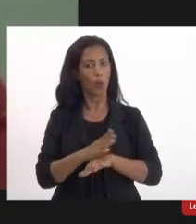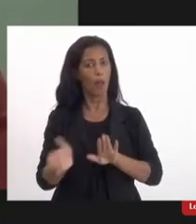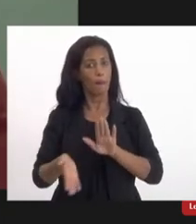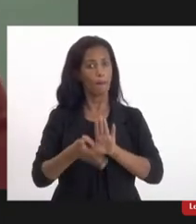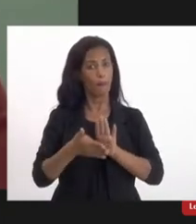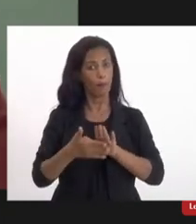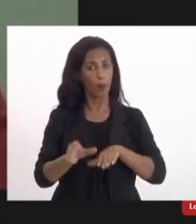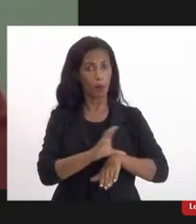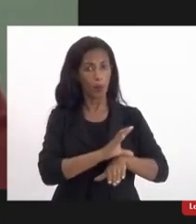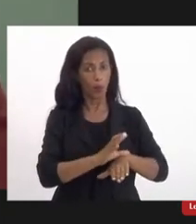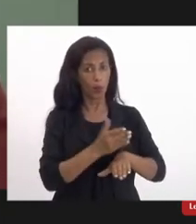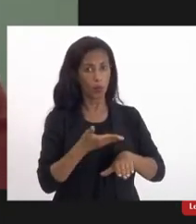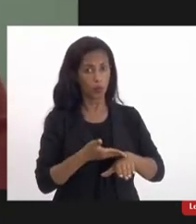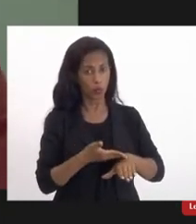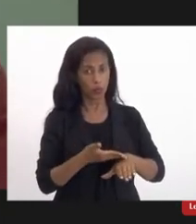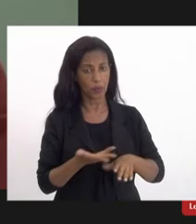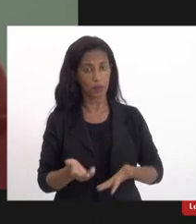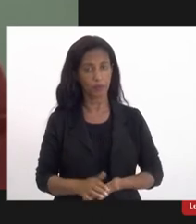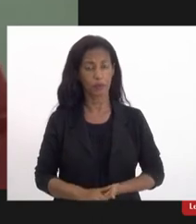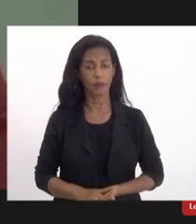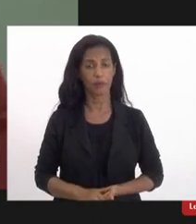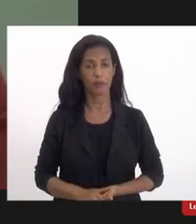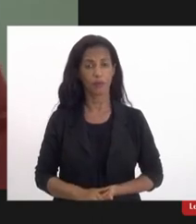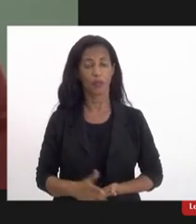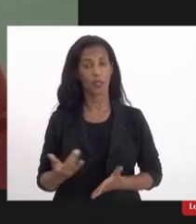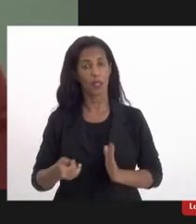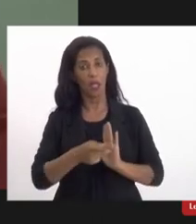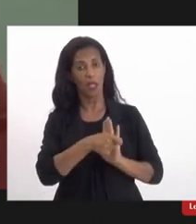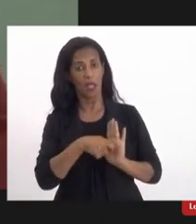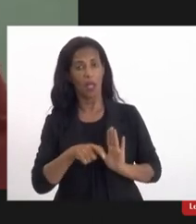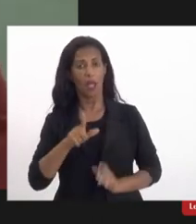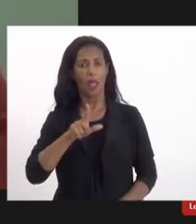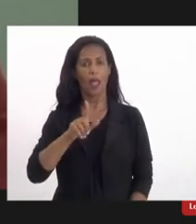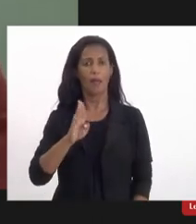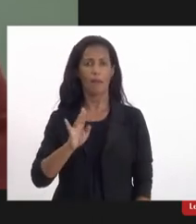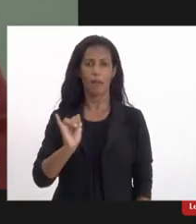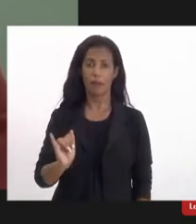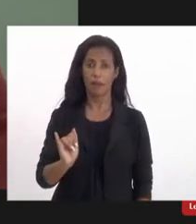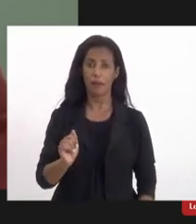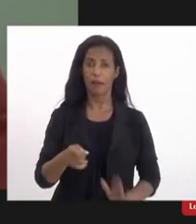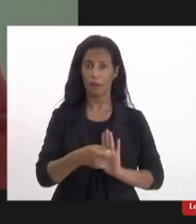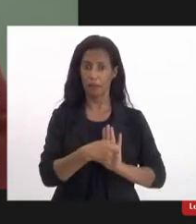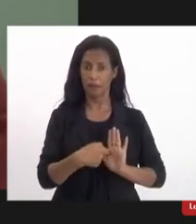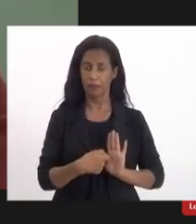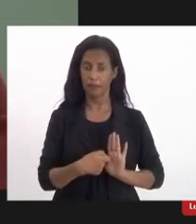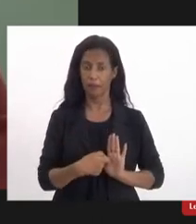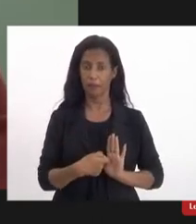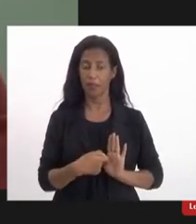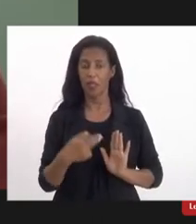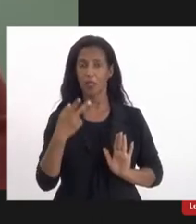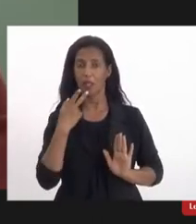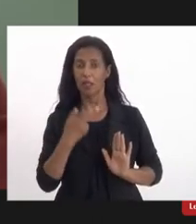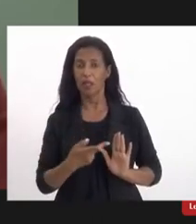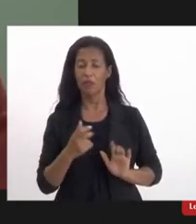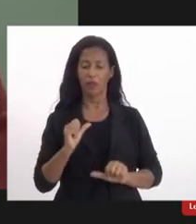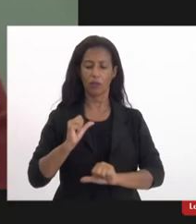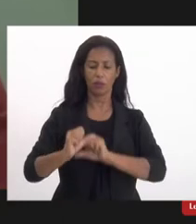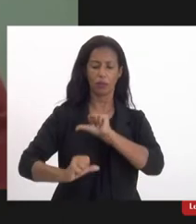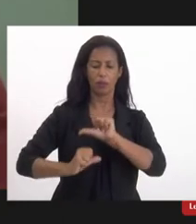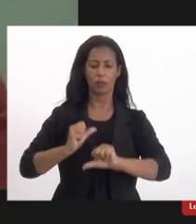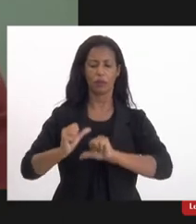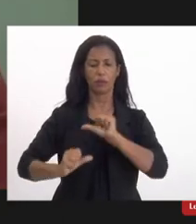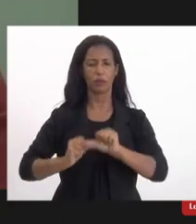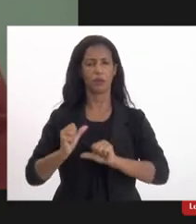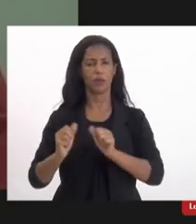própria Constituição da República, está escrito na LBI, e diz respeito à mudança dos